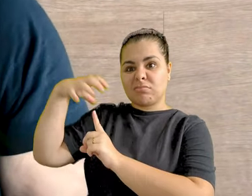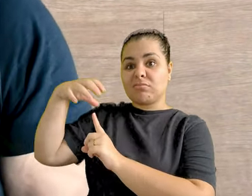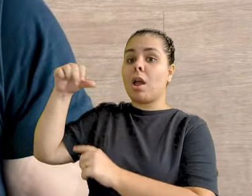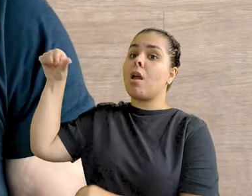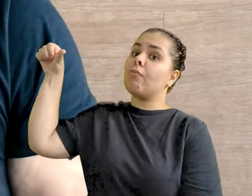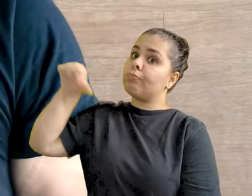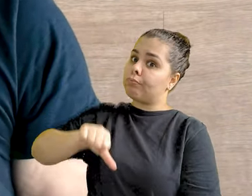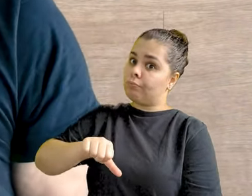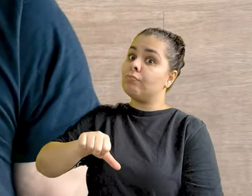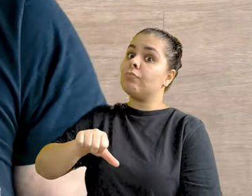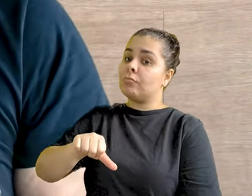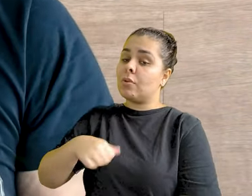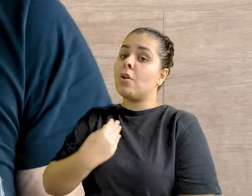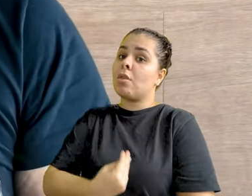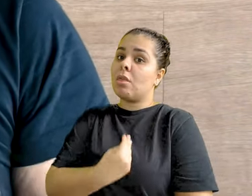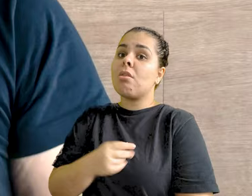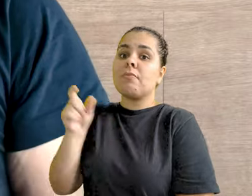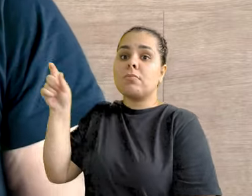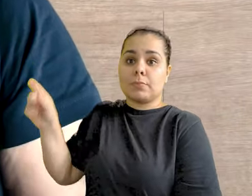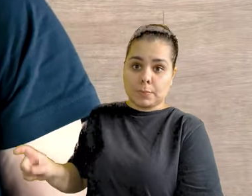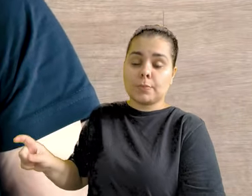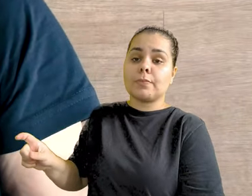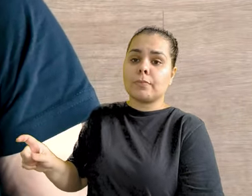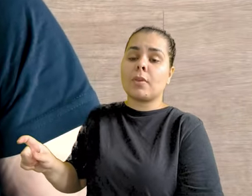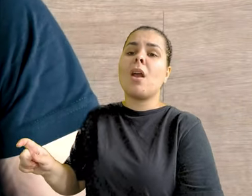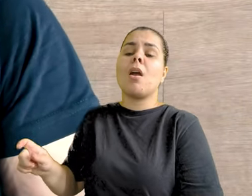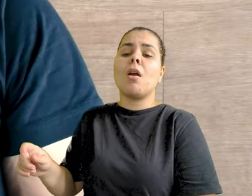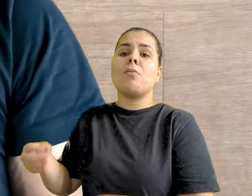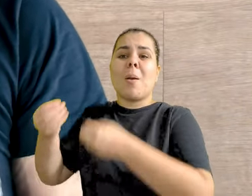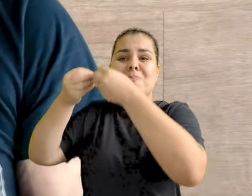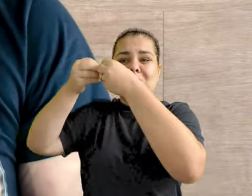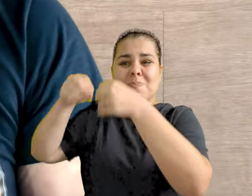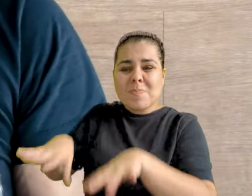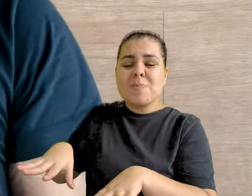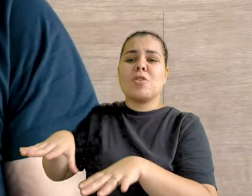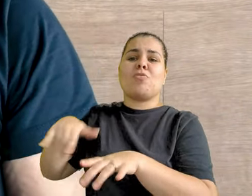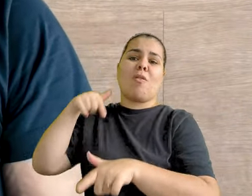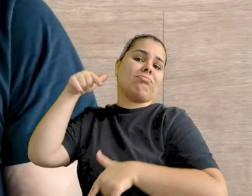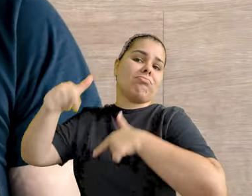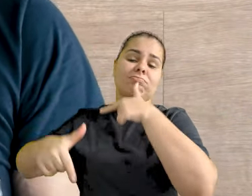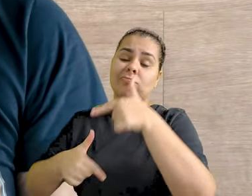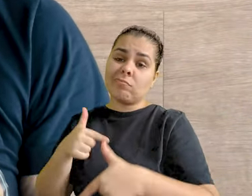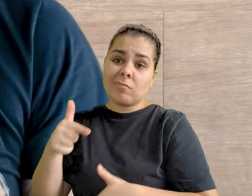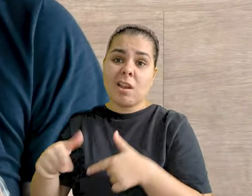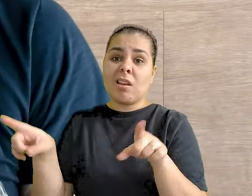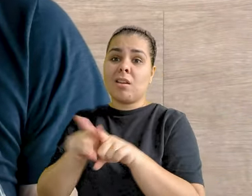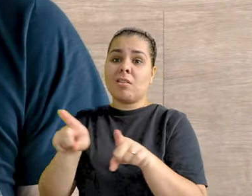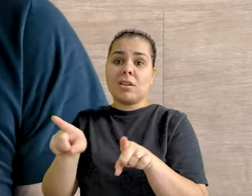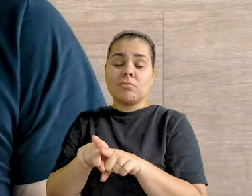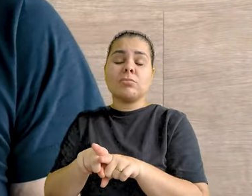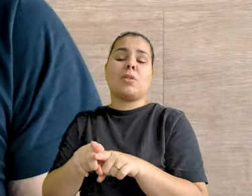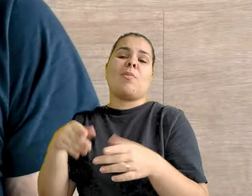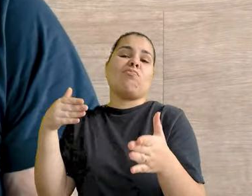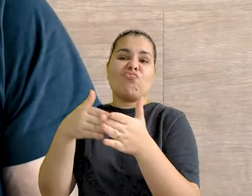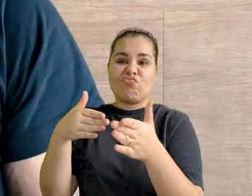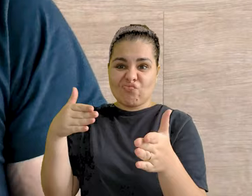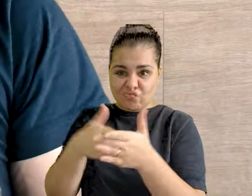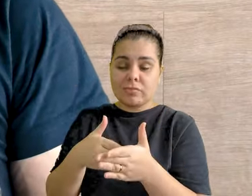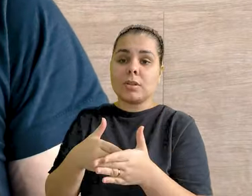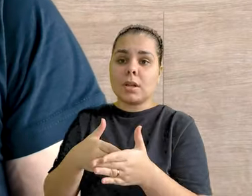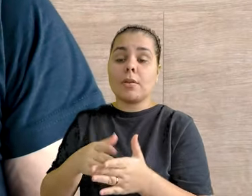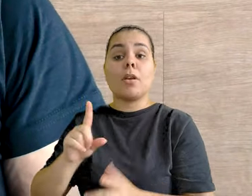fortemente na vida dessa pessoa. Pode prejudicar o desempenho profissional e levar a limitações no emprego.